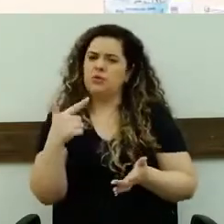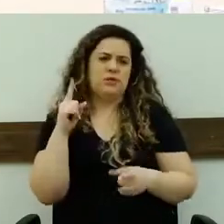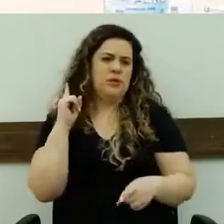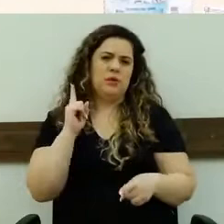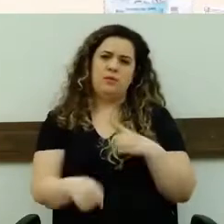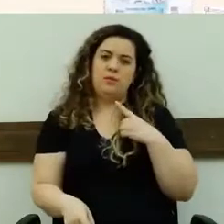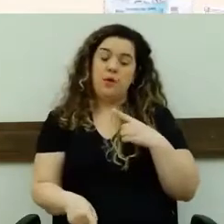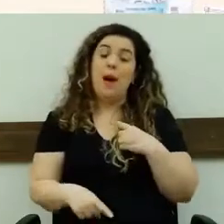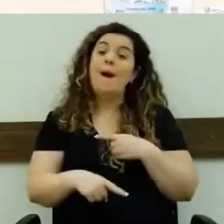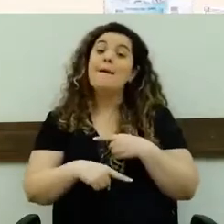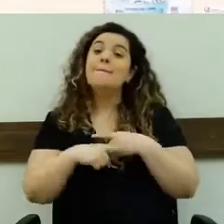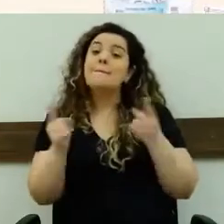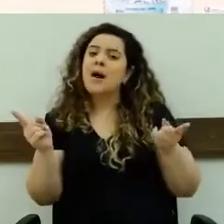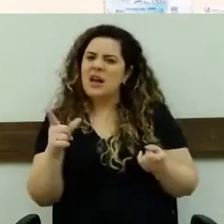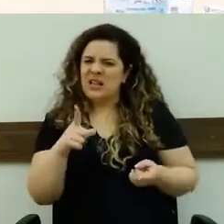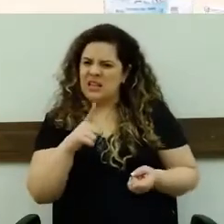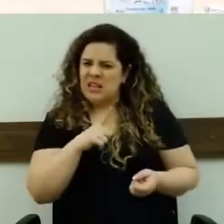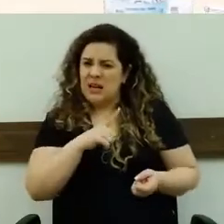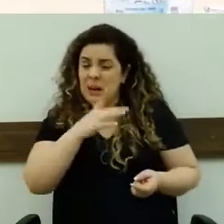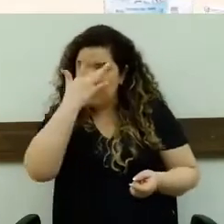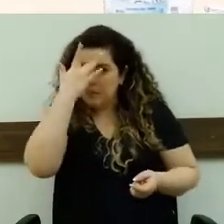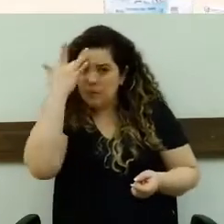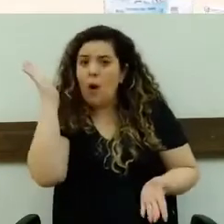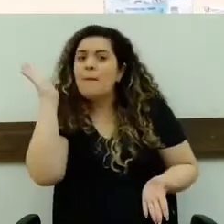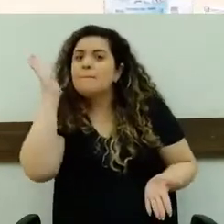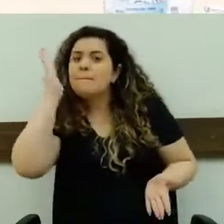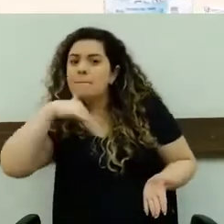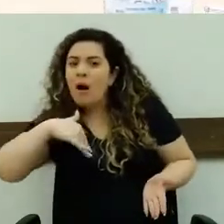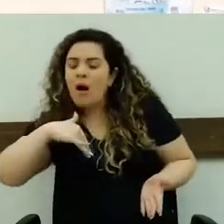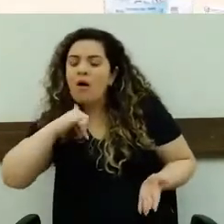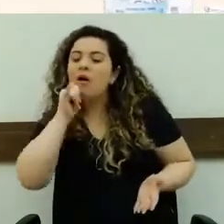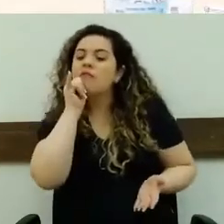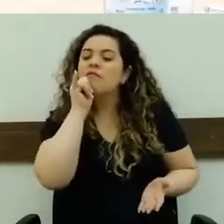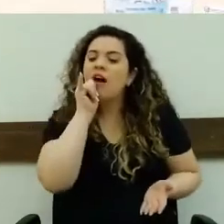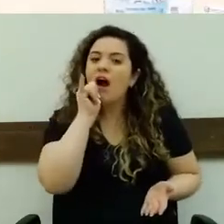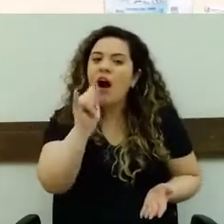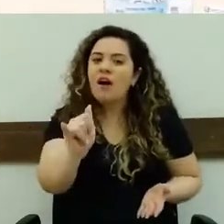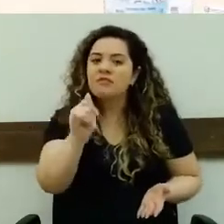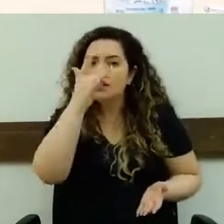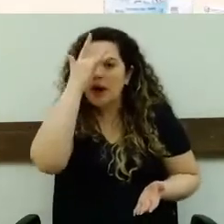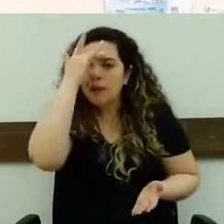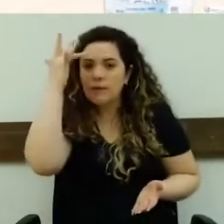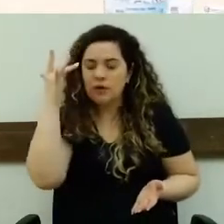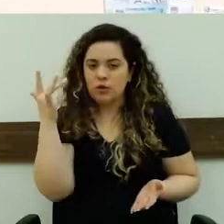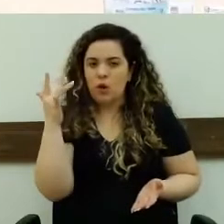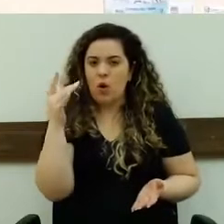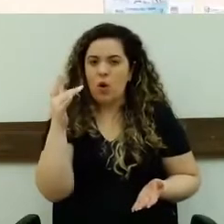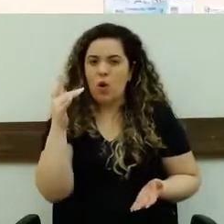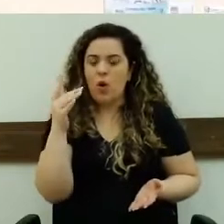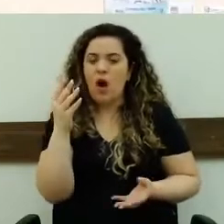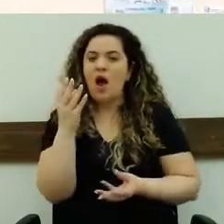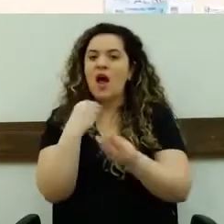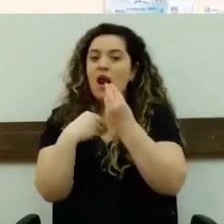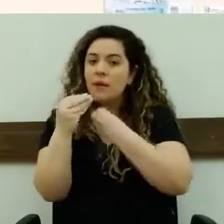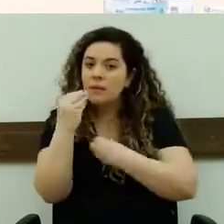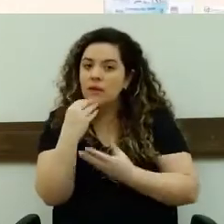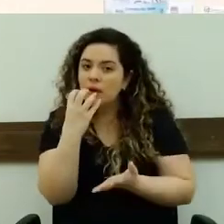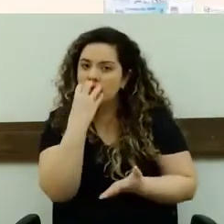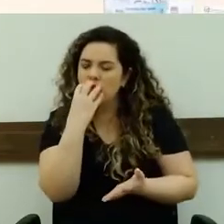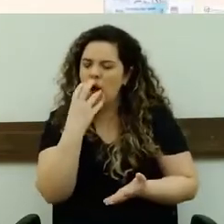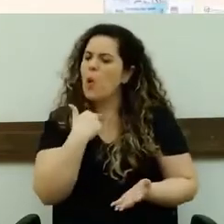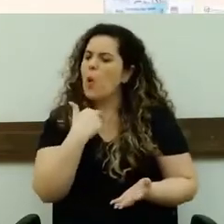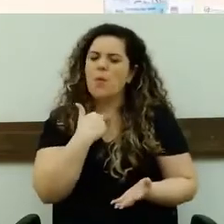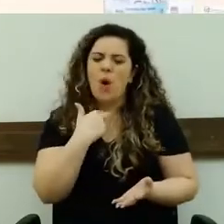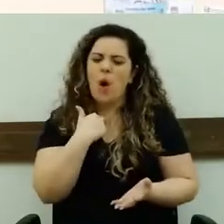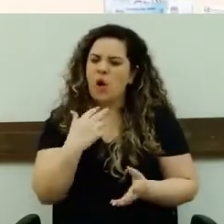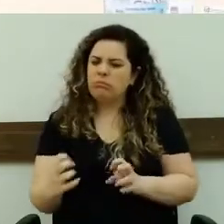pessoas de má fé que vão lá falar para aquelas pessoas protetoras de animais que estão alimentando que não pode fazer isso. E pode, por enquanto